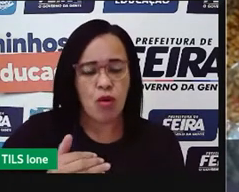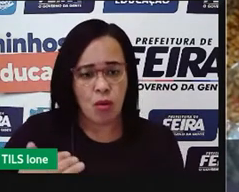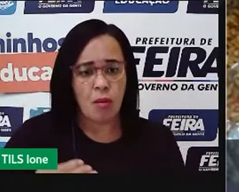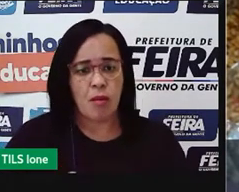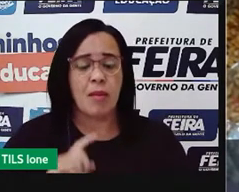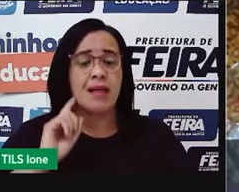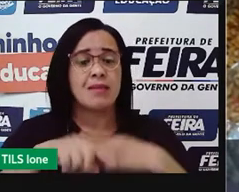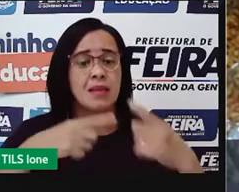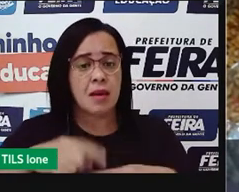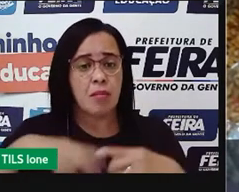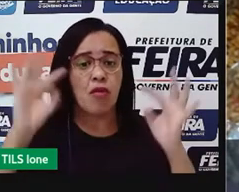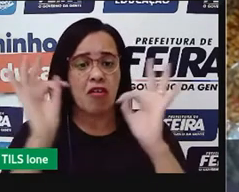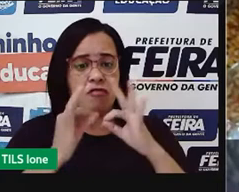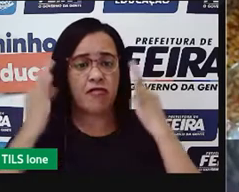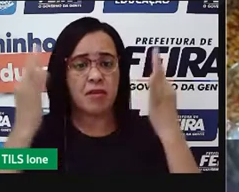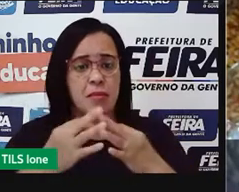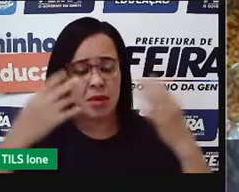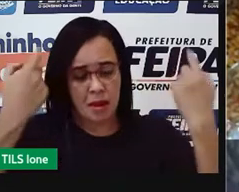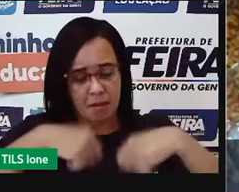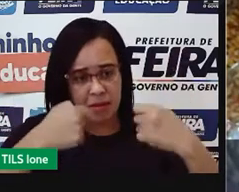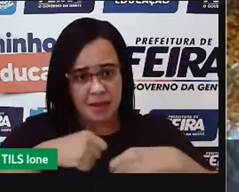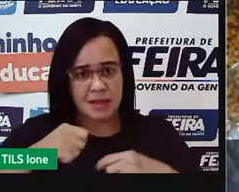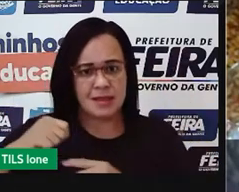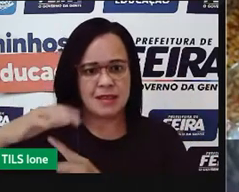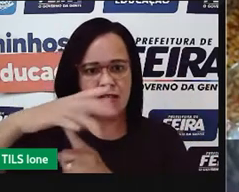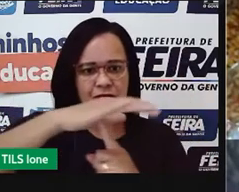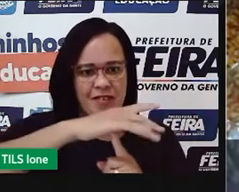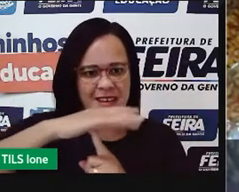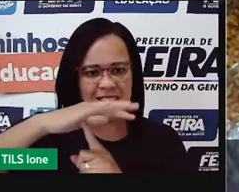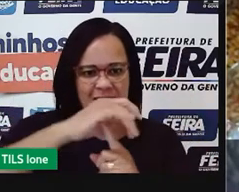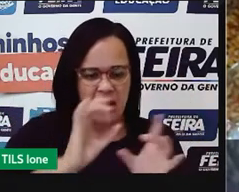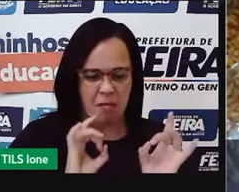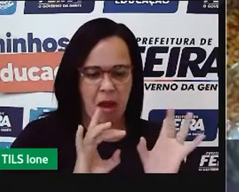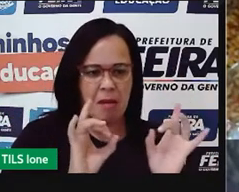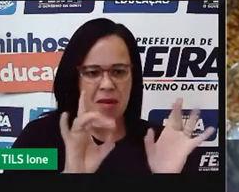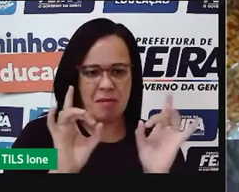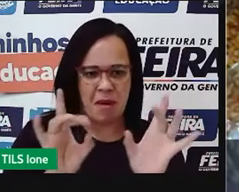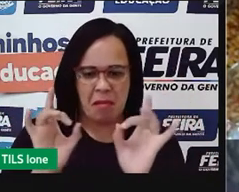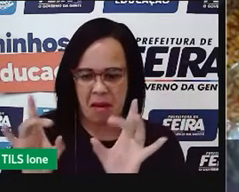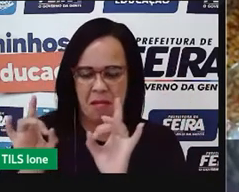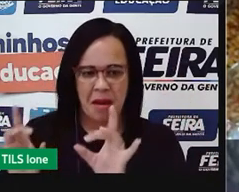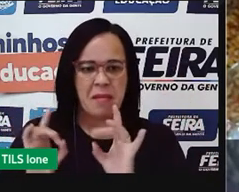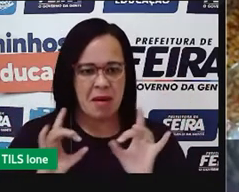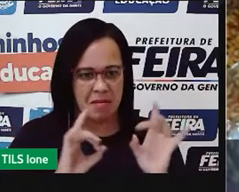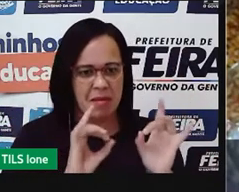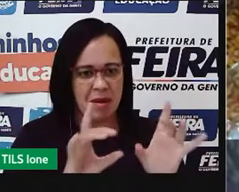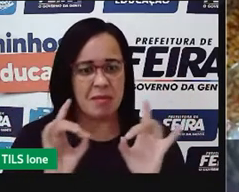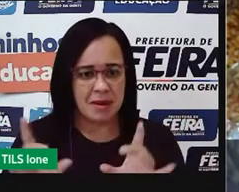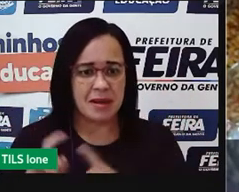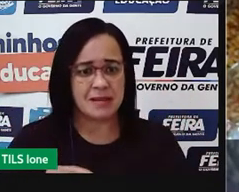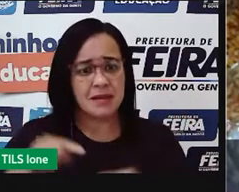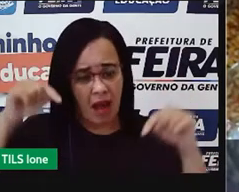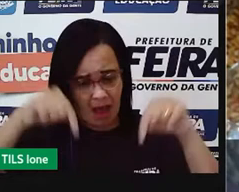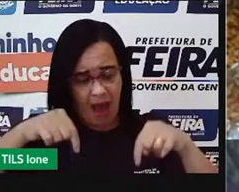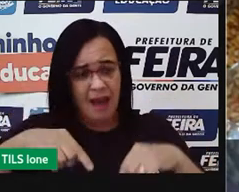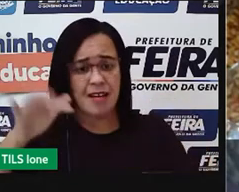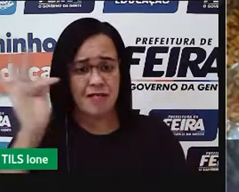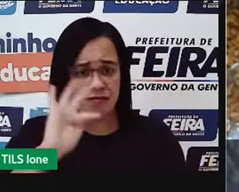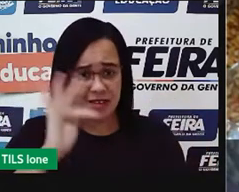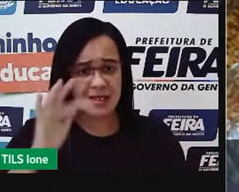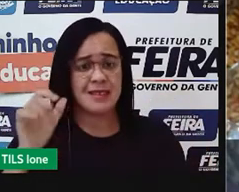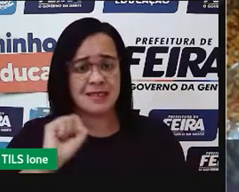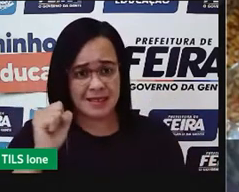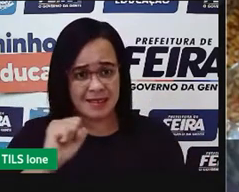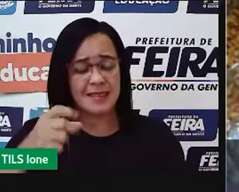Se você, né, tiver curiosidade algum dia de perguntar lá ao seu vendedor, né, daquelas barraquinhas lá da feira livre, você vai ver que eles estão